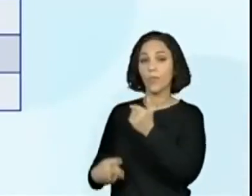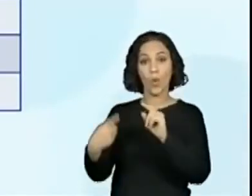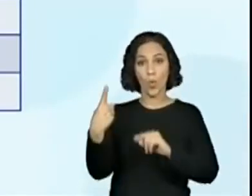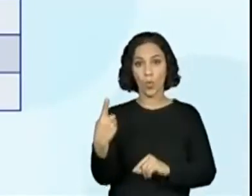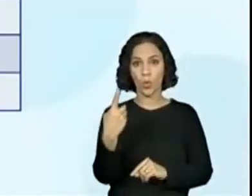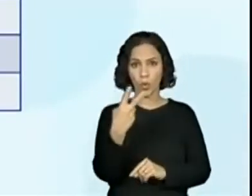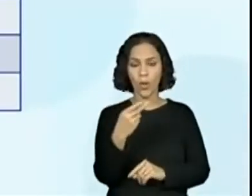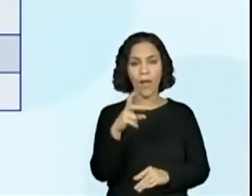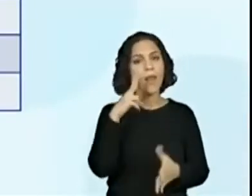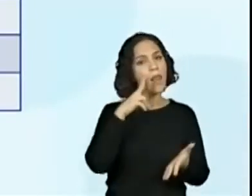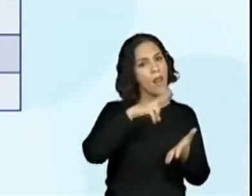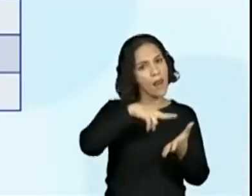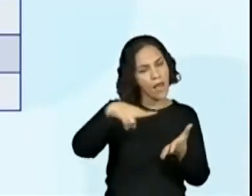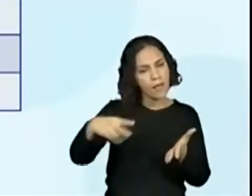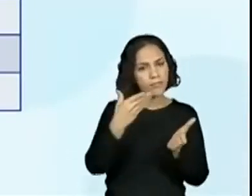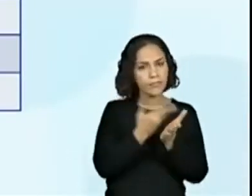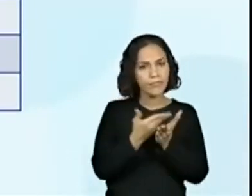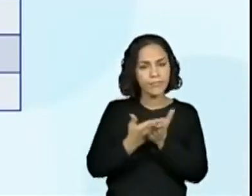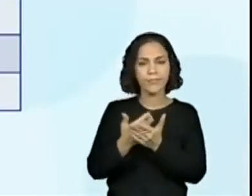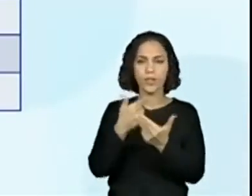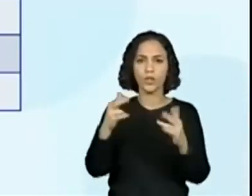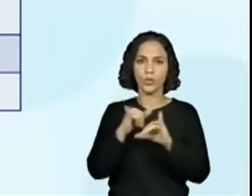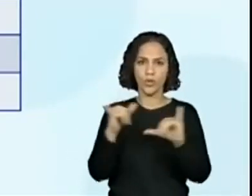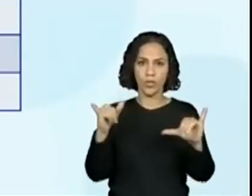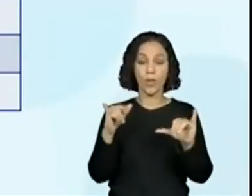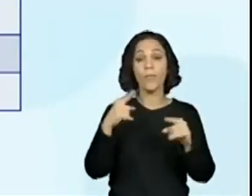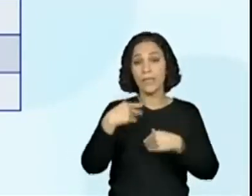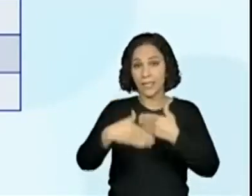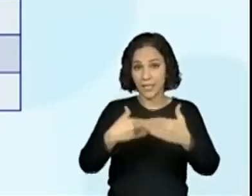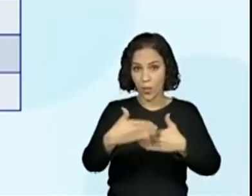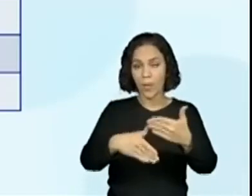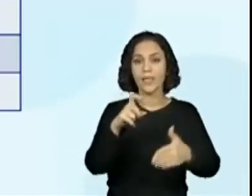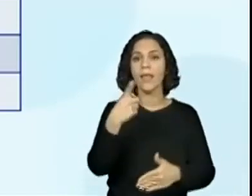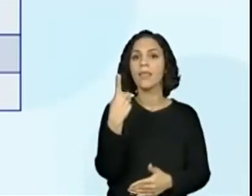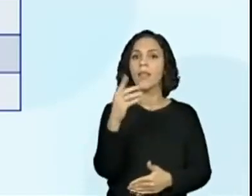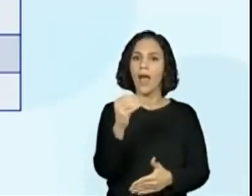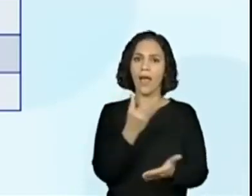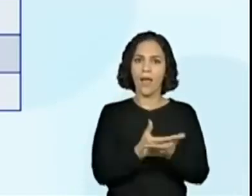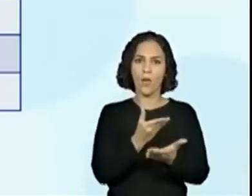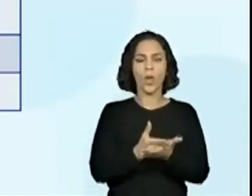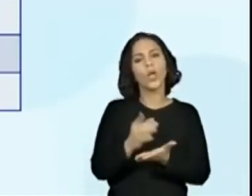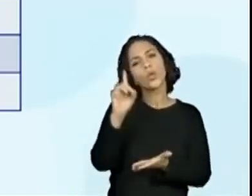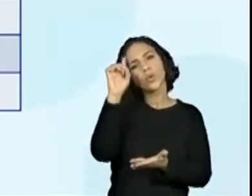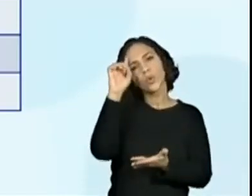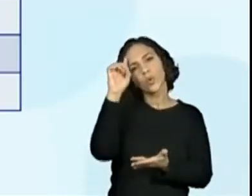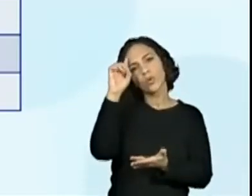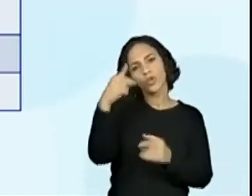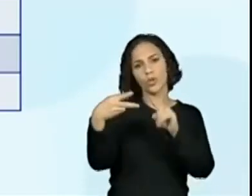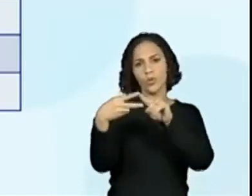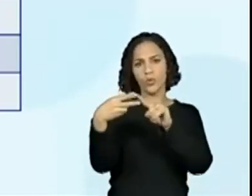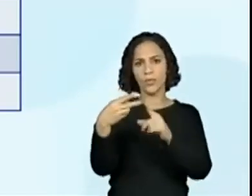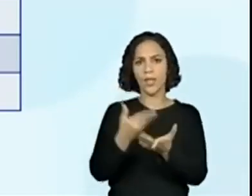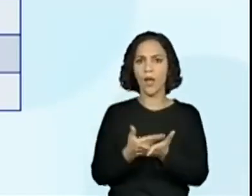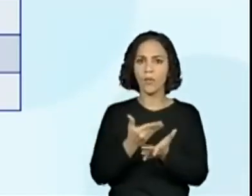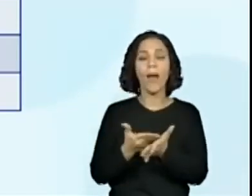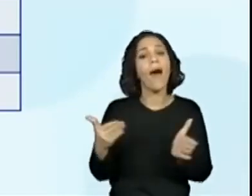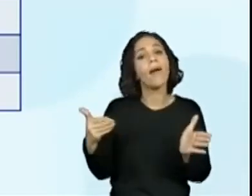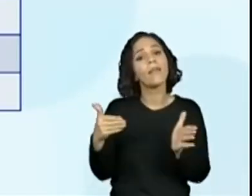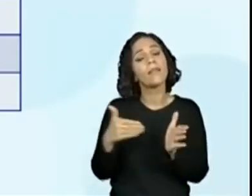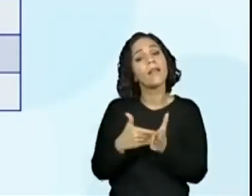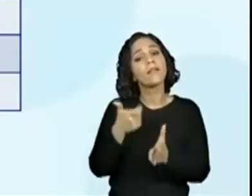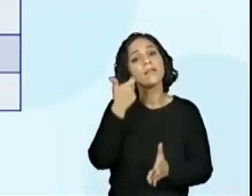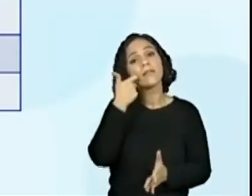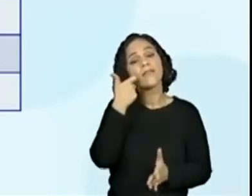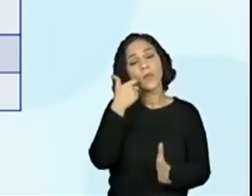ler e estudar uma notícia. A sequência tem 10 aulas, serão duas por dia no decorrer dessa semana, até chegar na